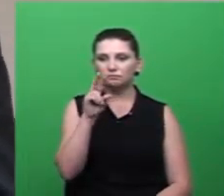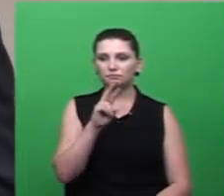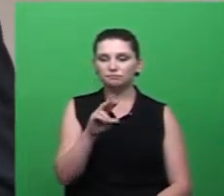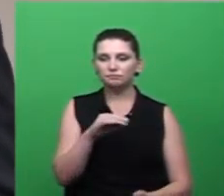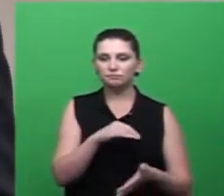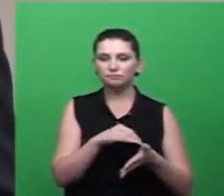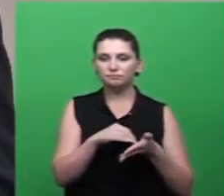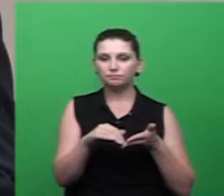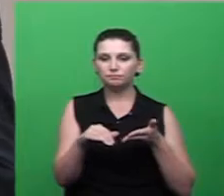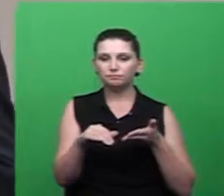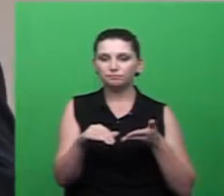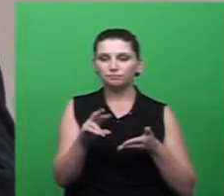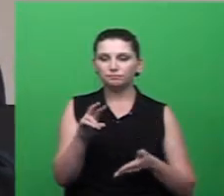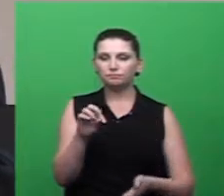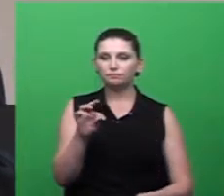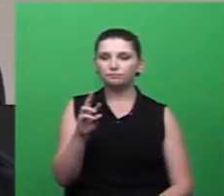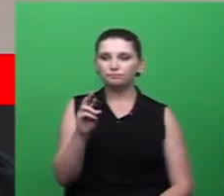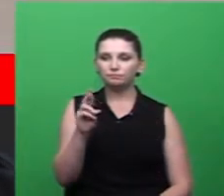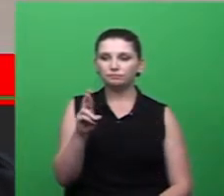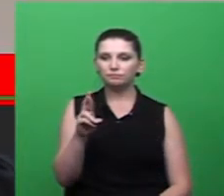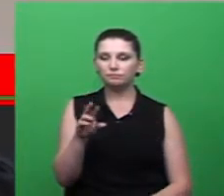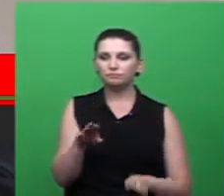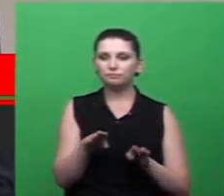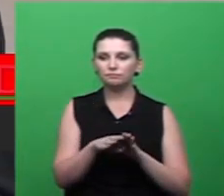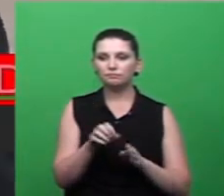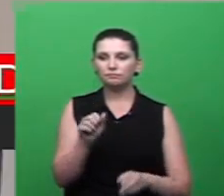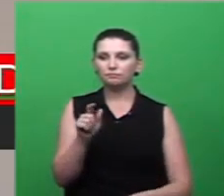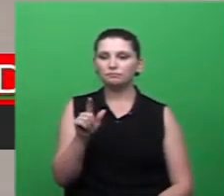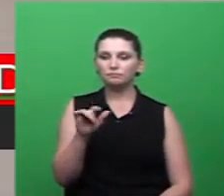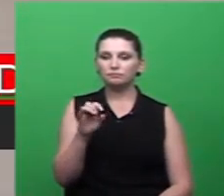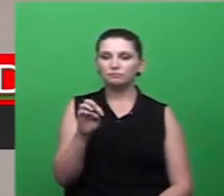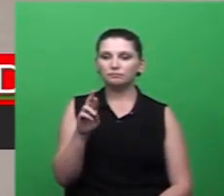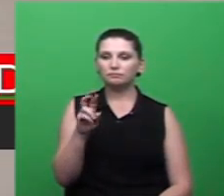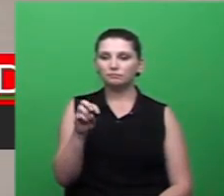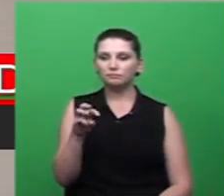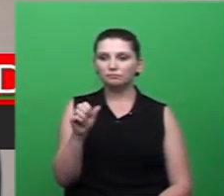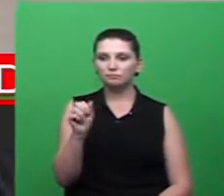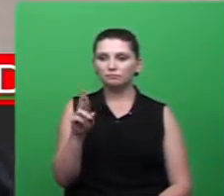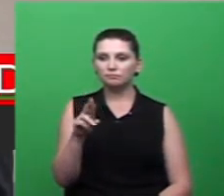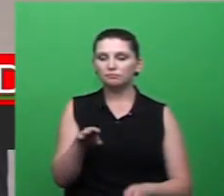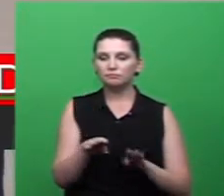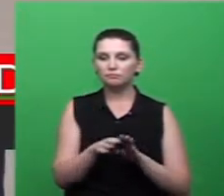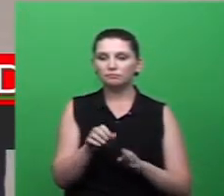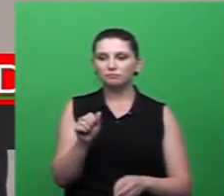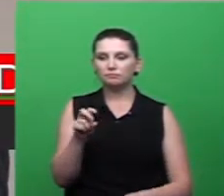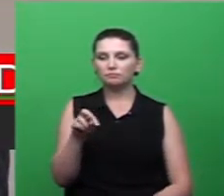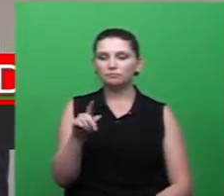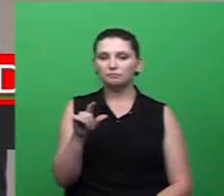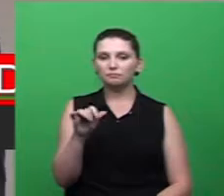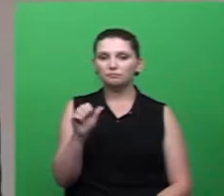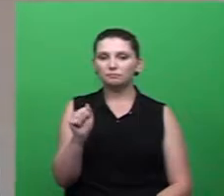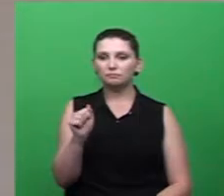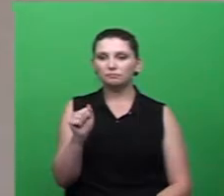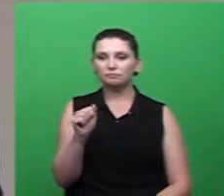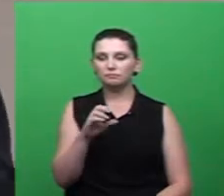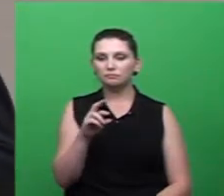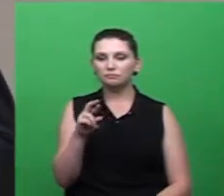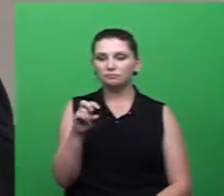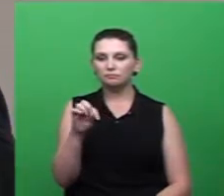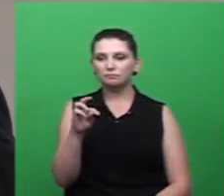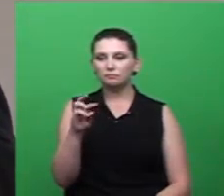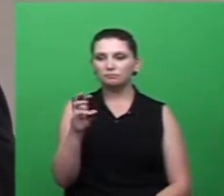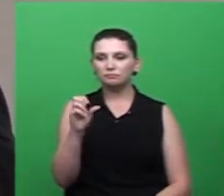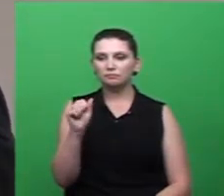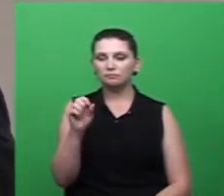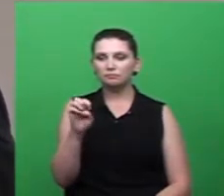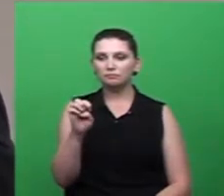ao José Mar a Ângela Mella e a Cristiane primeiro primeiramente também